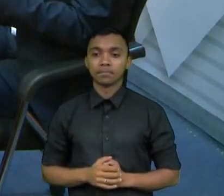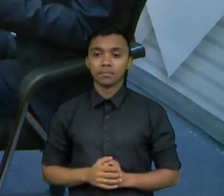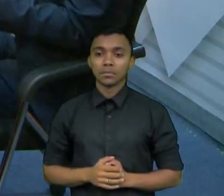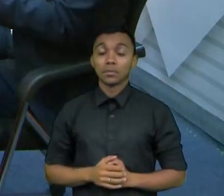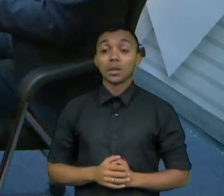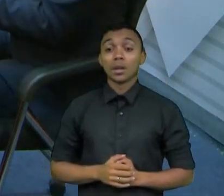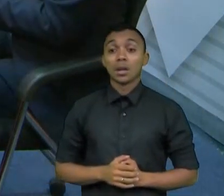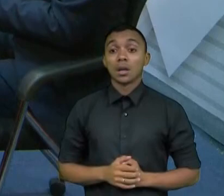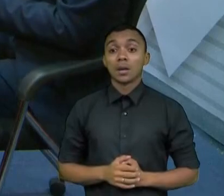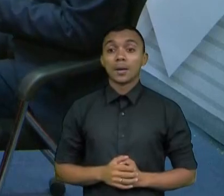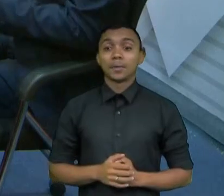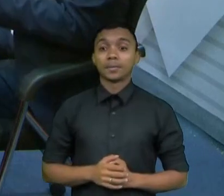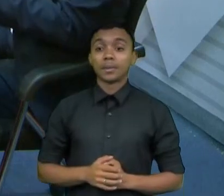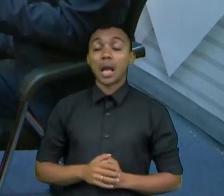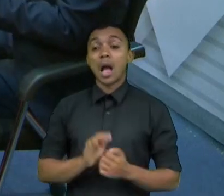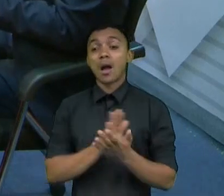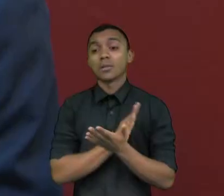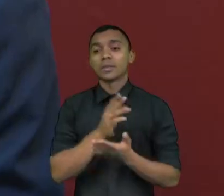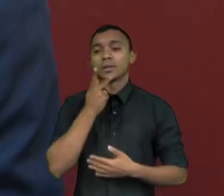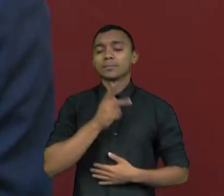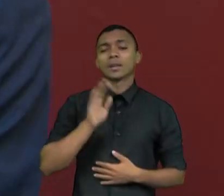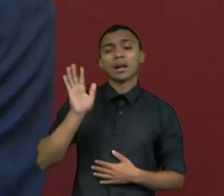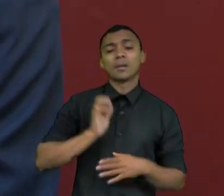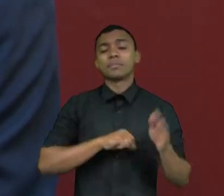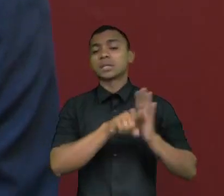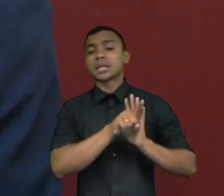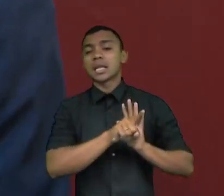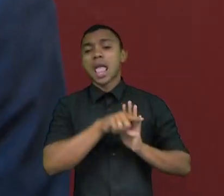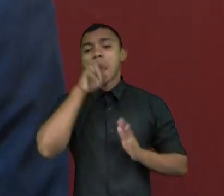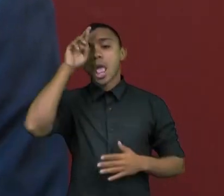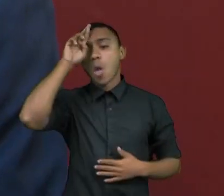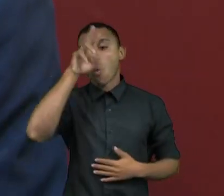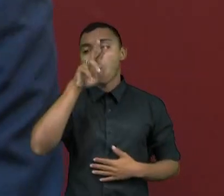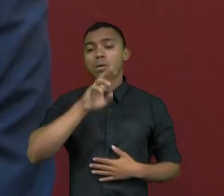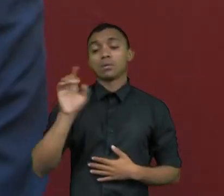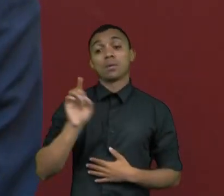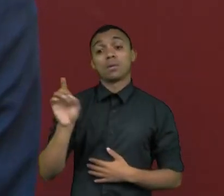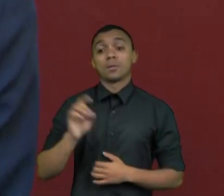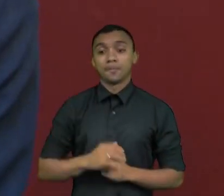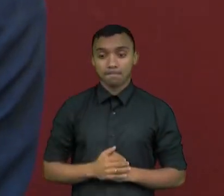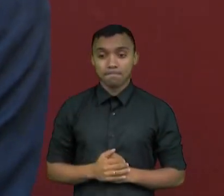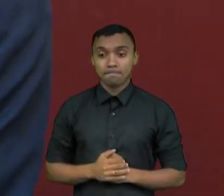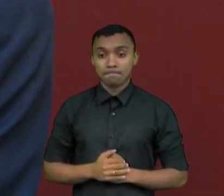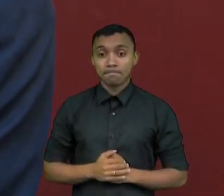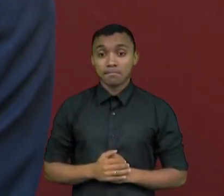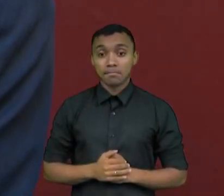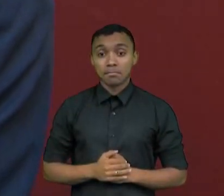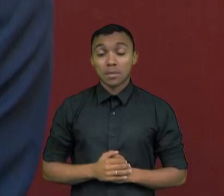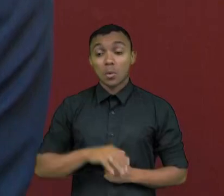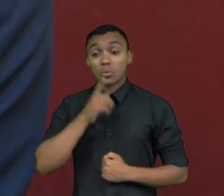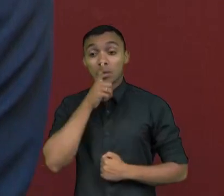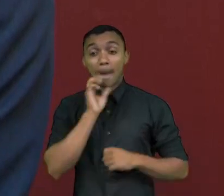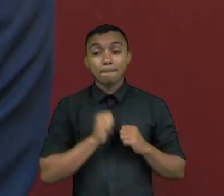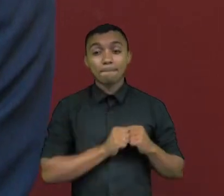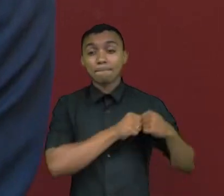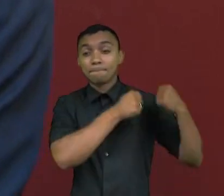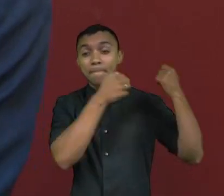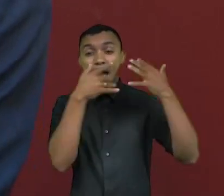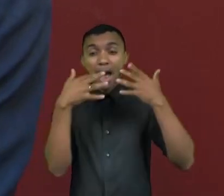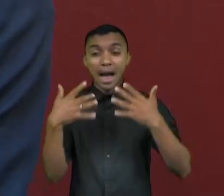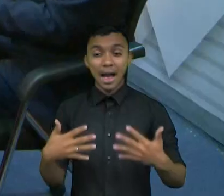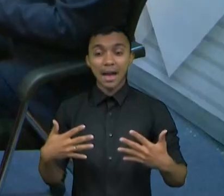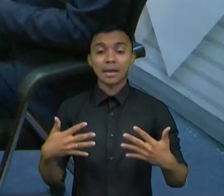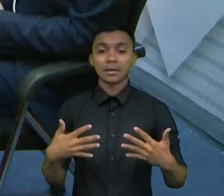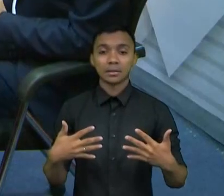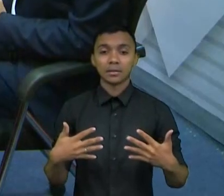alguns procuram, ah, mas a pesquisa errou por causa disso. Não, não foi só por causa disso. Isso pode explicar uma pequena parte. Não, eu